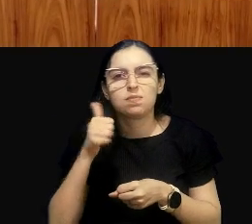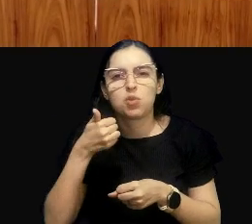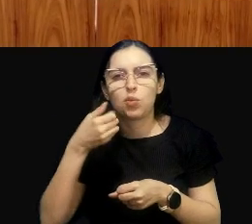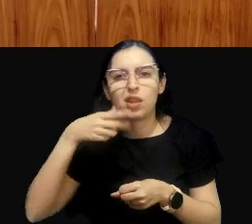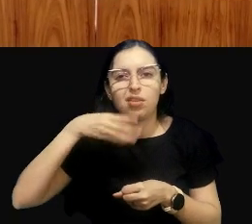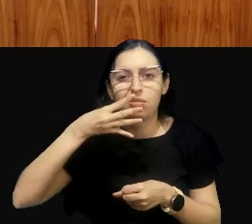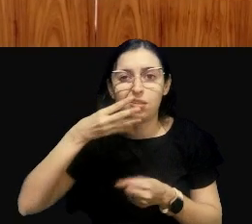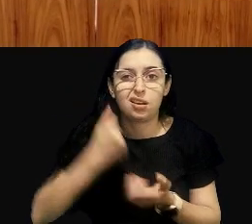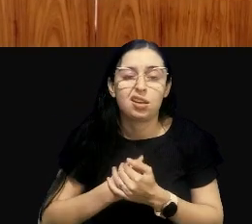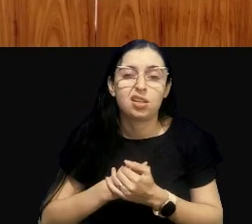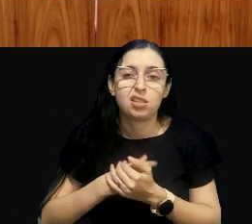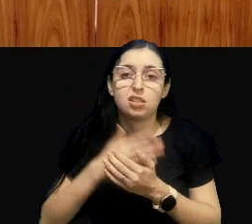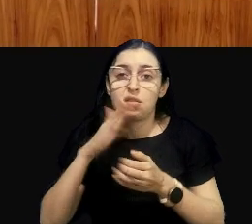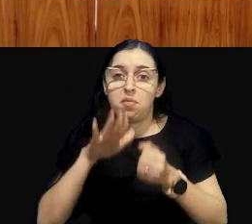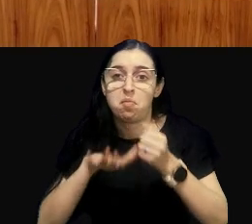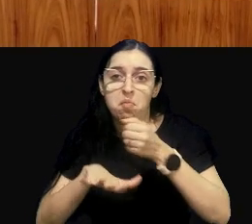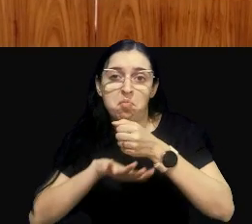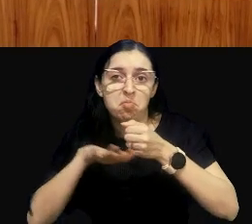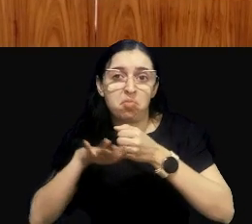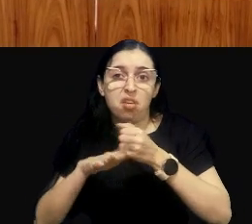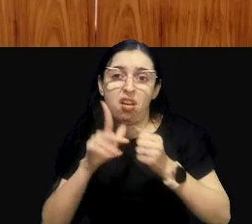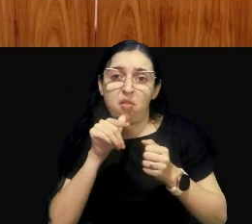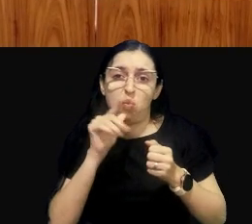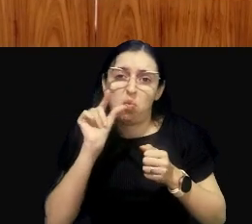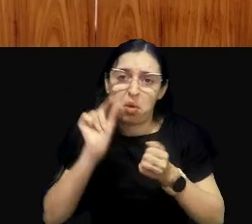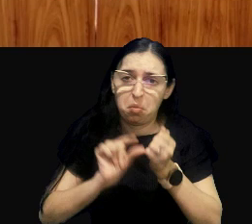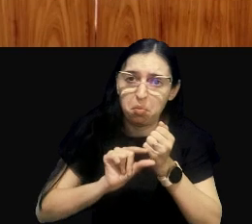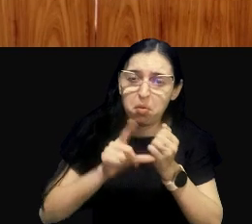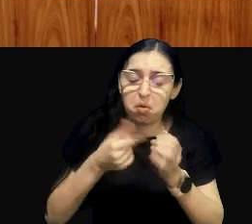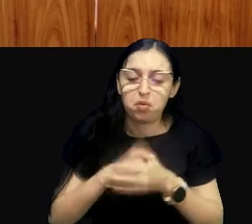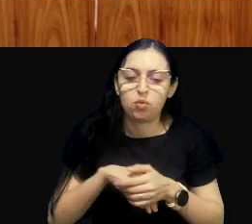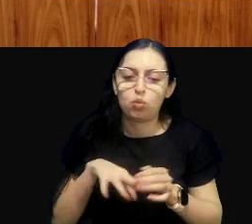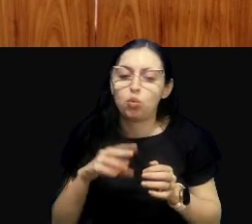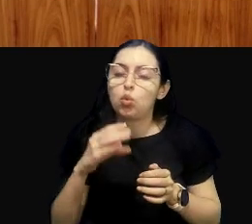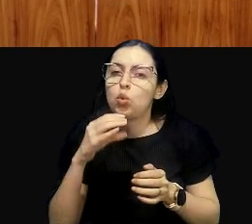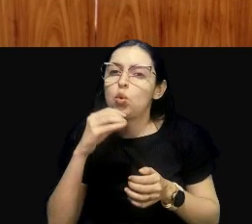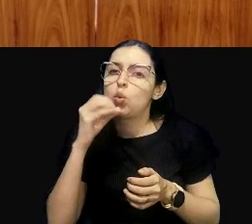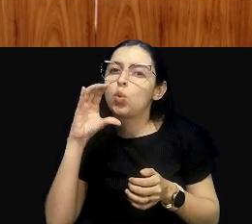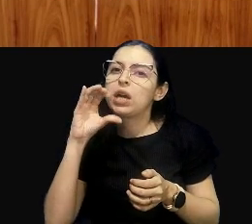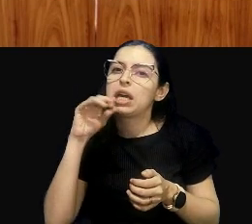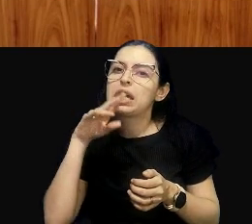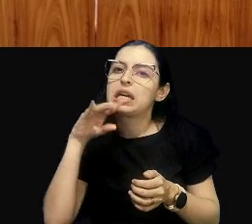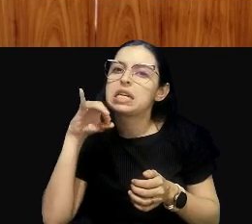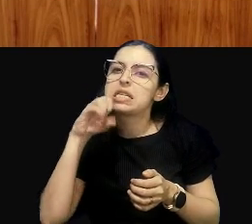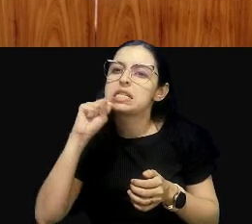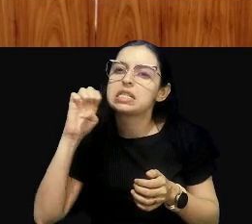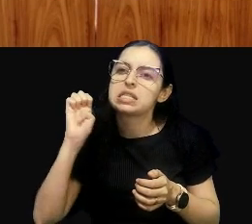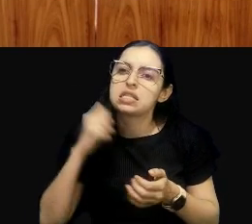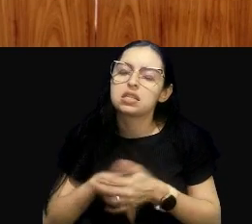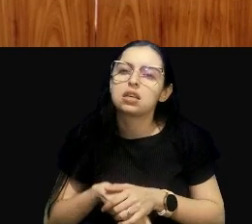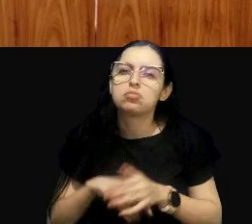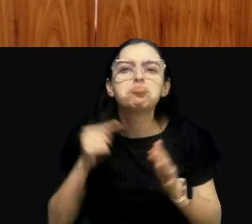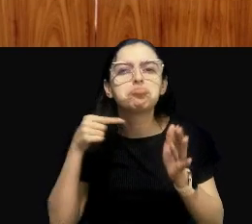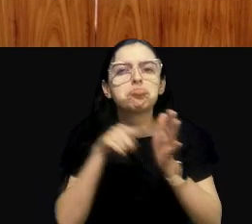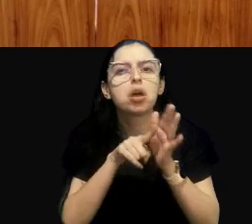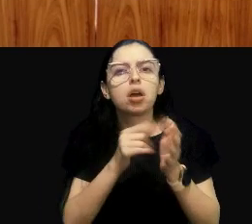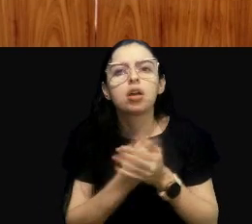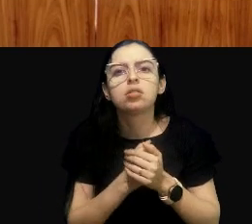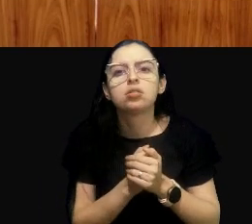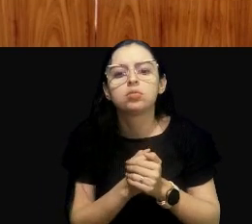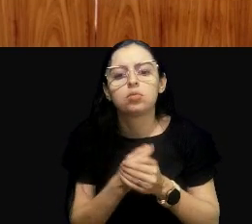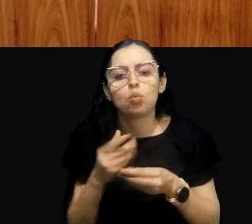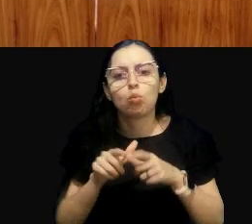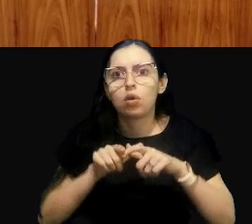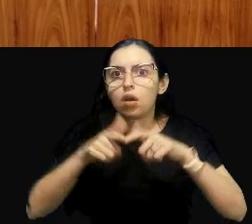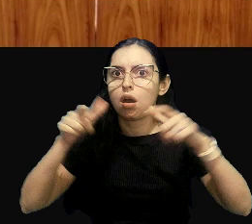volume morto lá, do sistema cantareira, aquela coisa toda que certamente vocês acompanharam, e aí eles falam de maneira muito direta e reta, assim, nossa, mas olha o